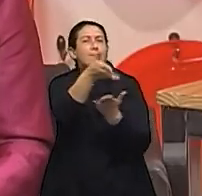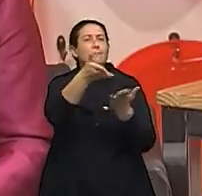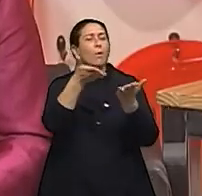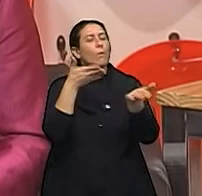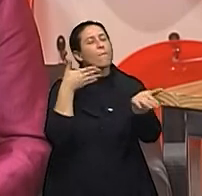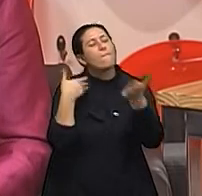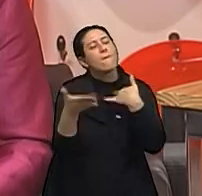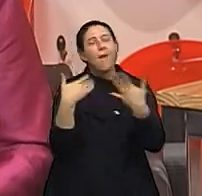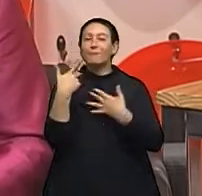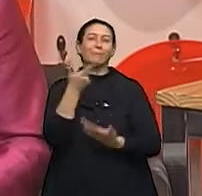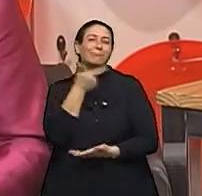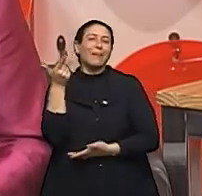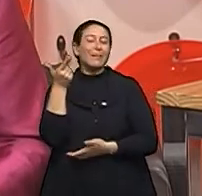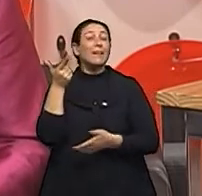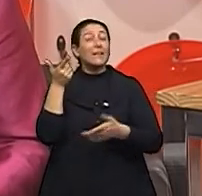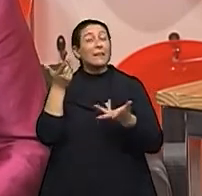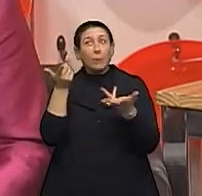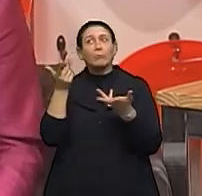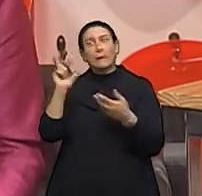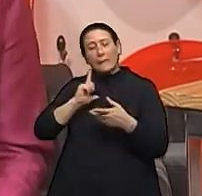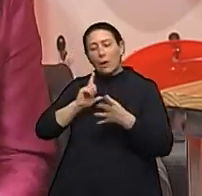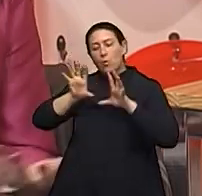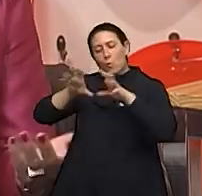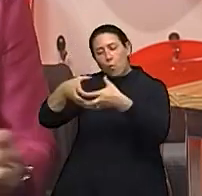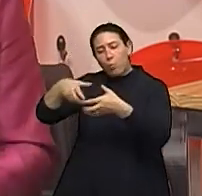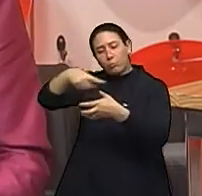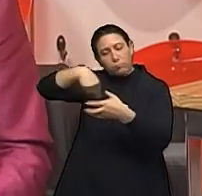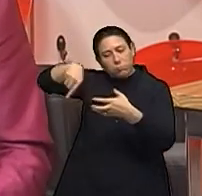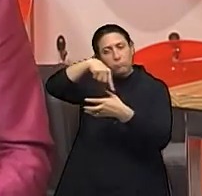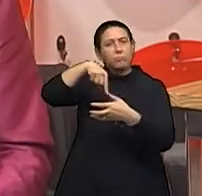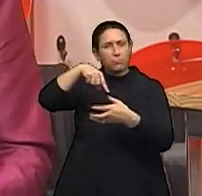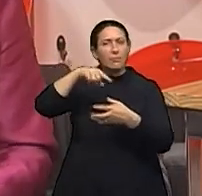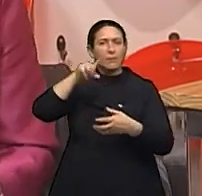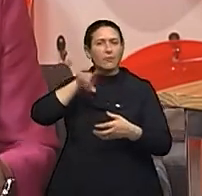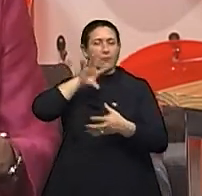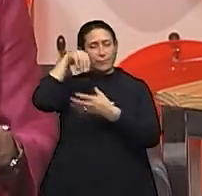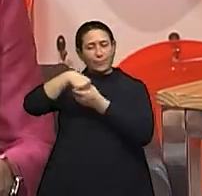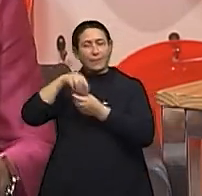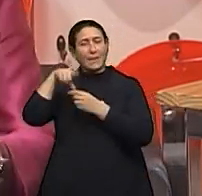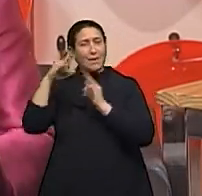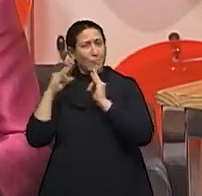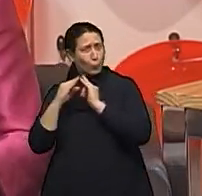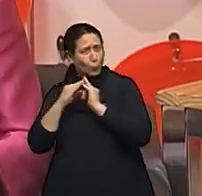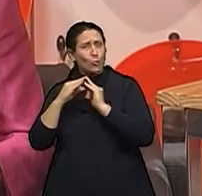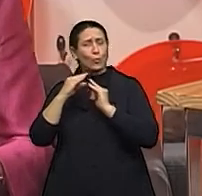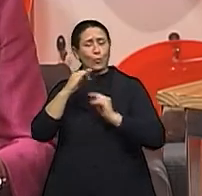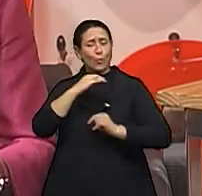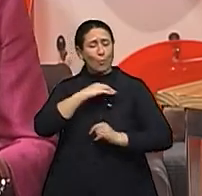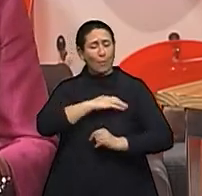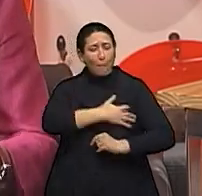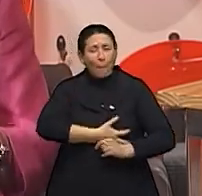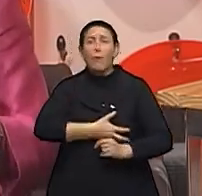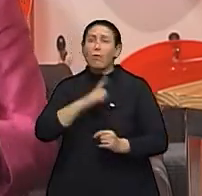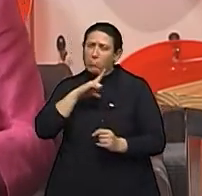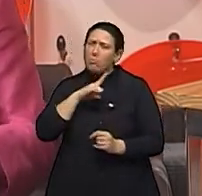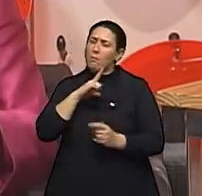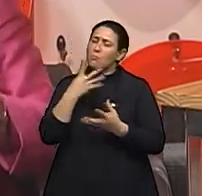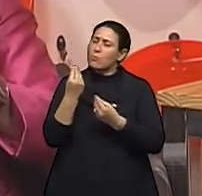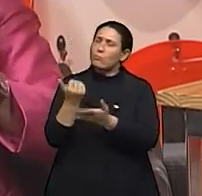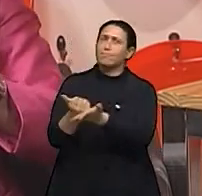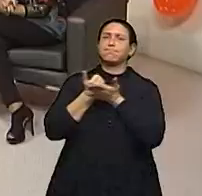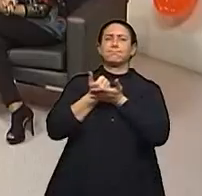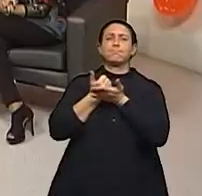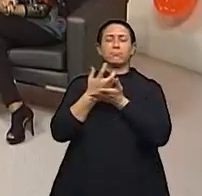faz com que ela tenha o que a gente chama lá no Núcleo Mama, o porto seguro. Lá no hospital